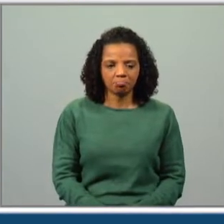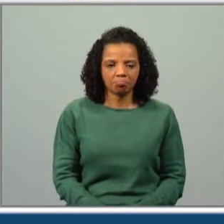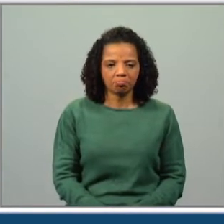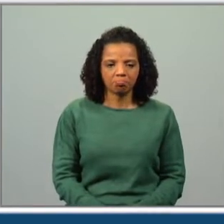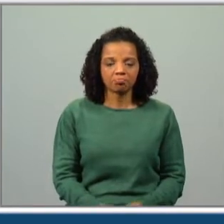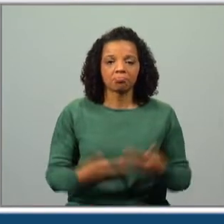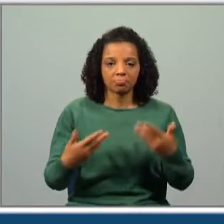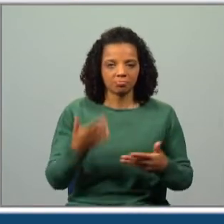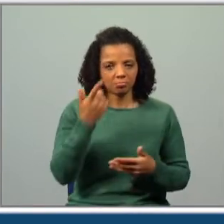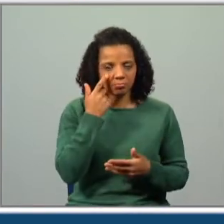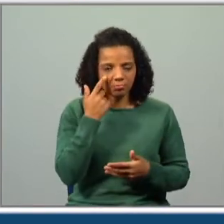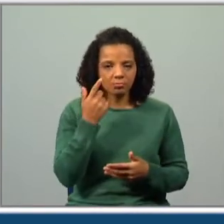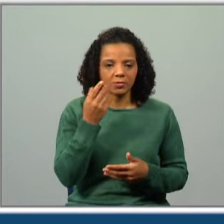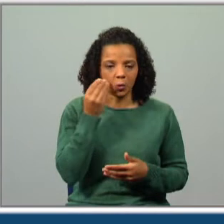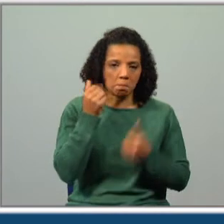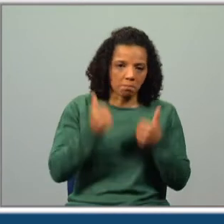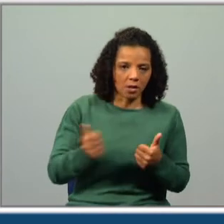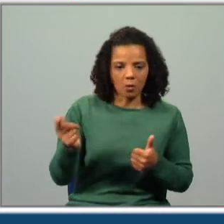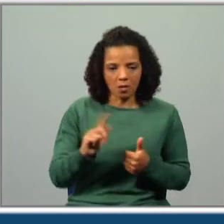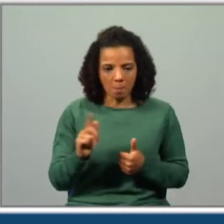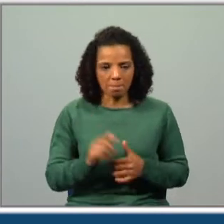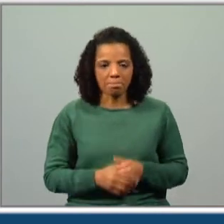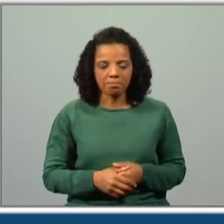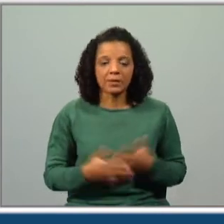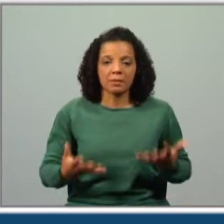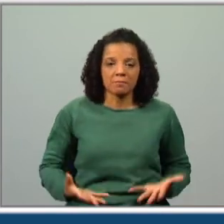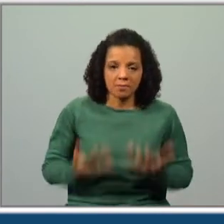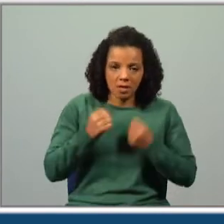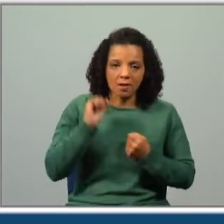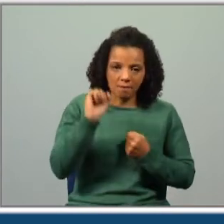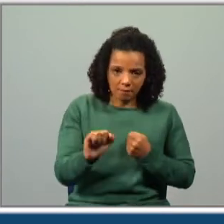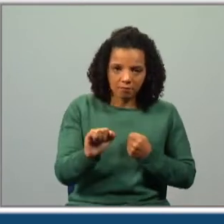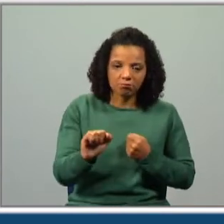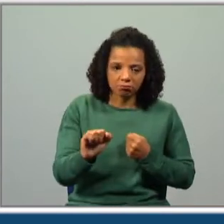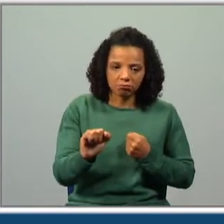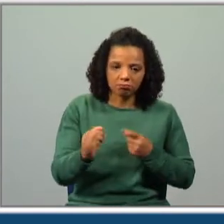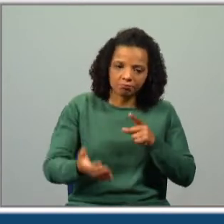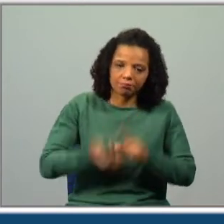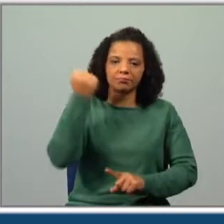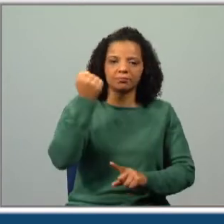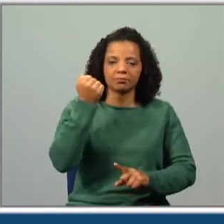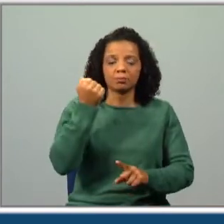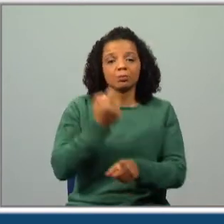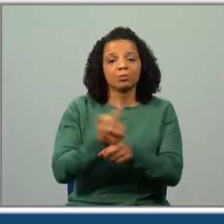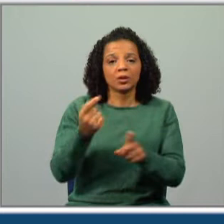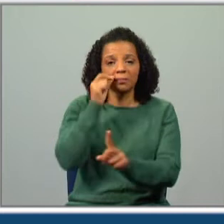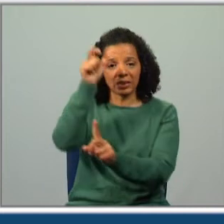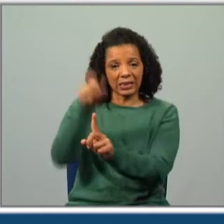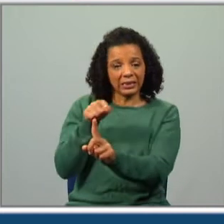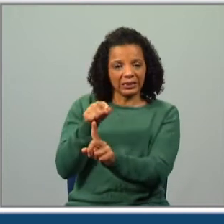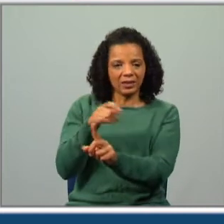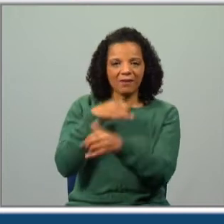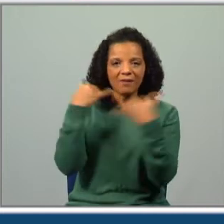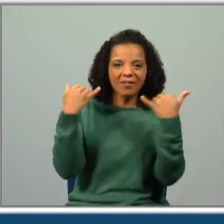E vamos ver se precisamos aplicar bem. O seu desejo concretizou-se, porque ele ficou